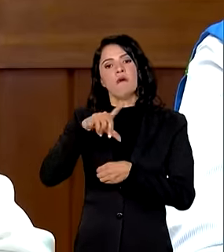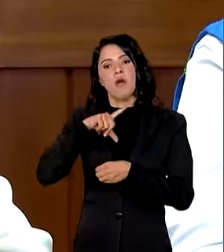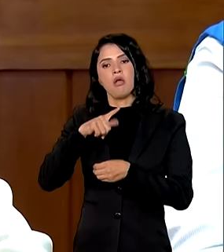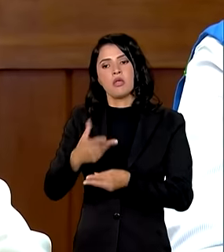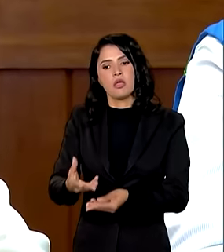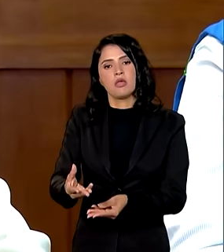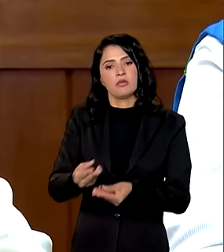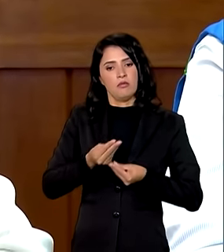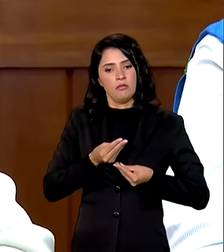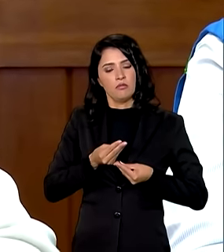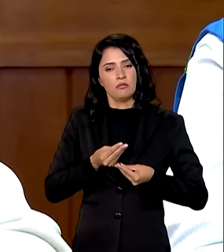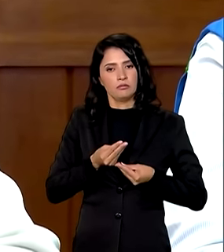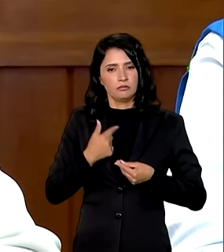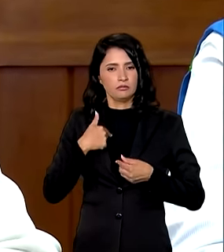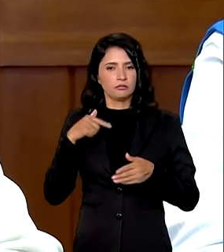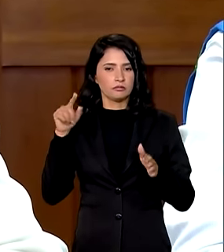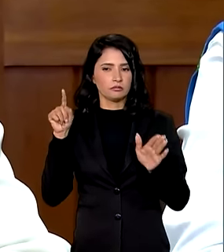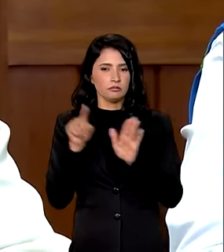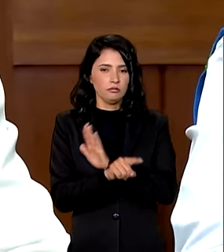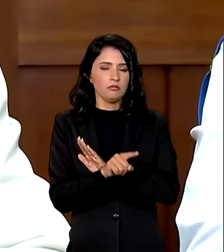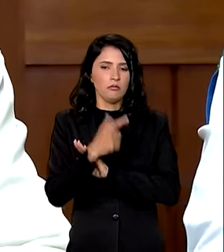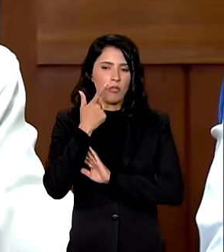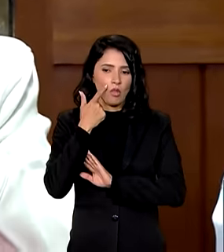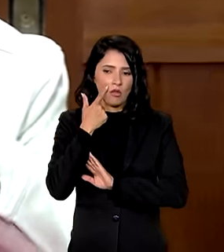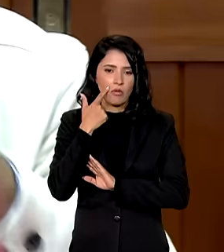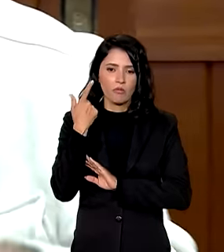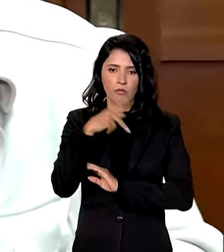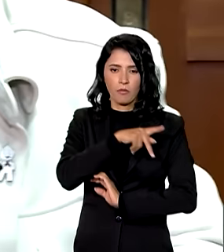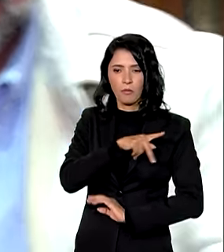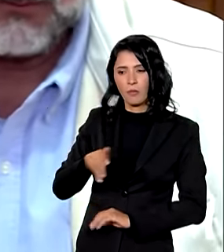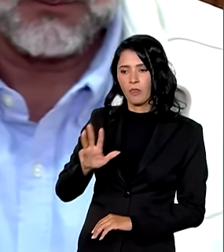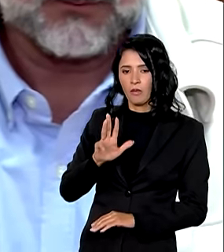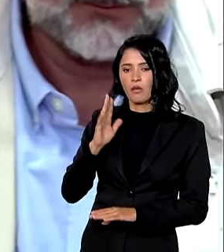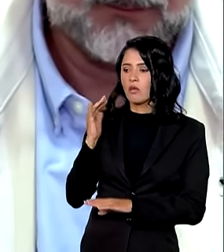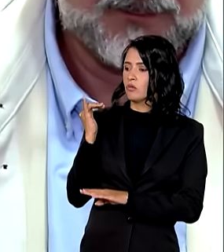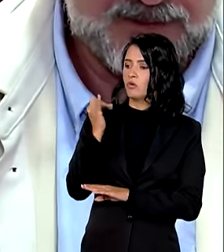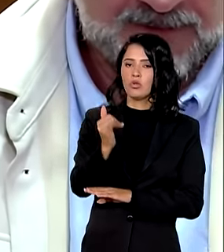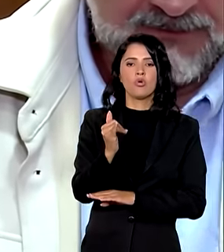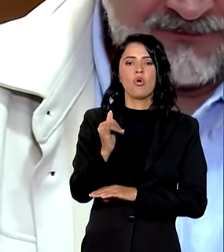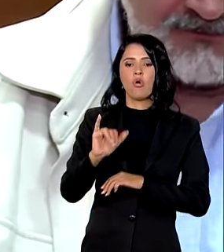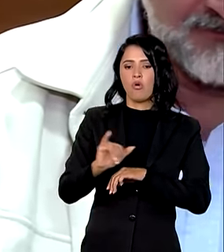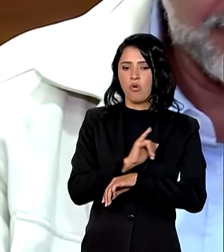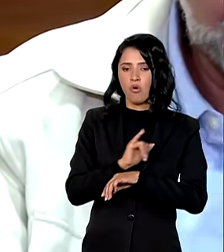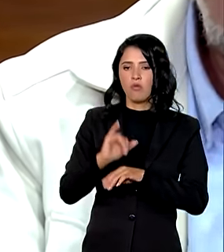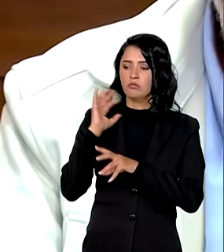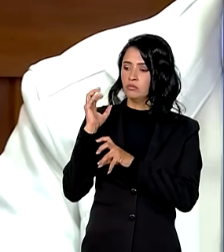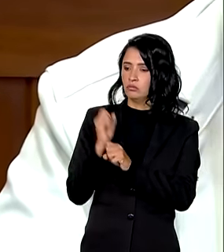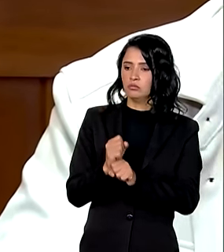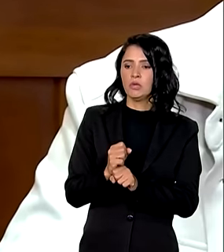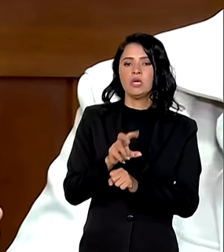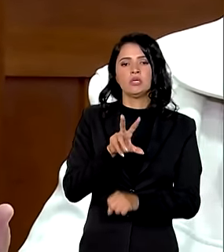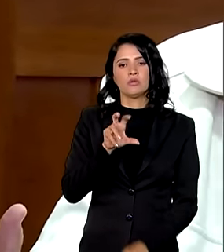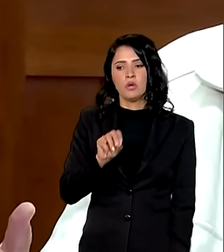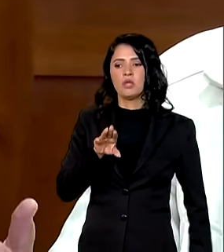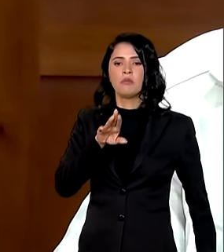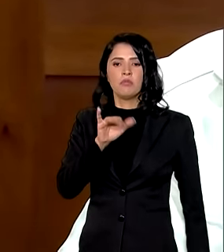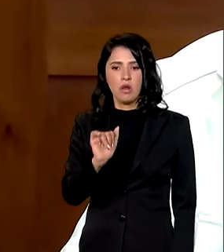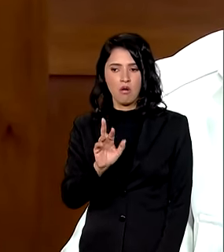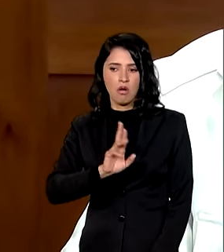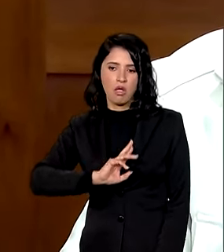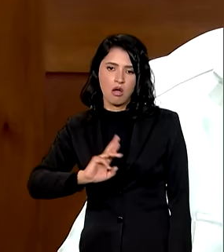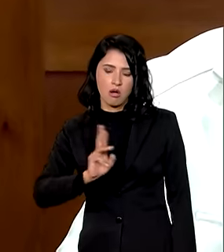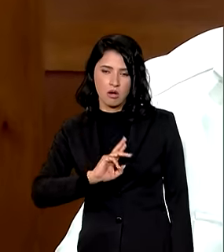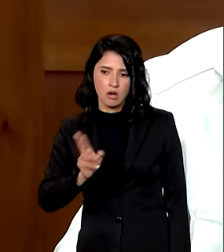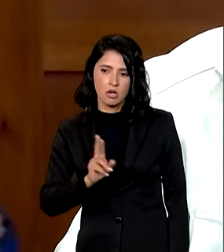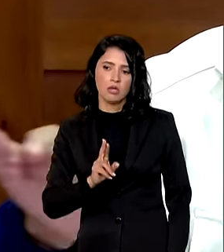deixa eu fazer uma Olha o presidente Lula anunciou medidas que somam 50 bilhões de reais